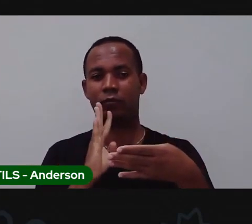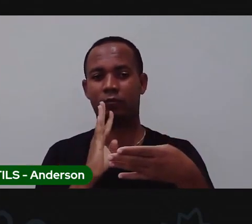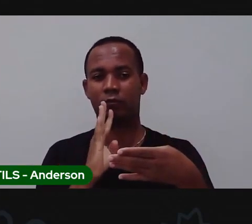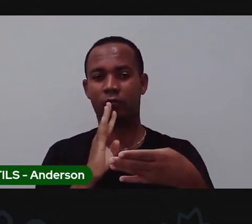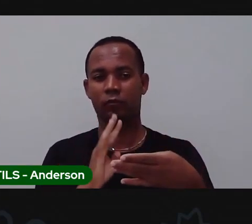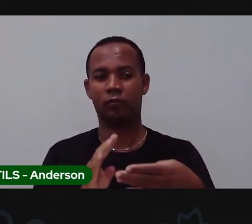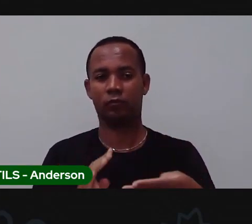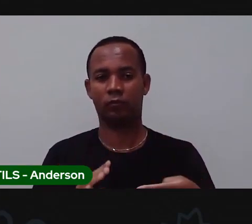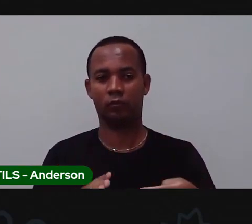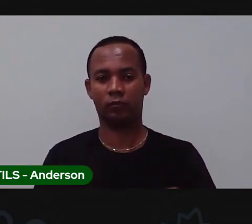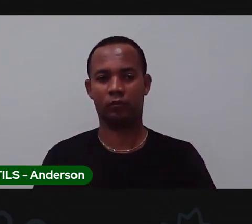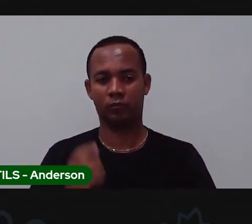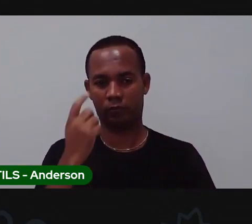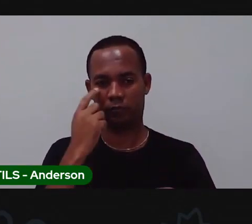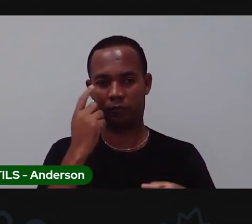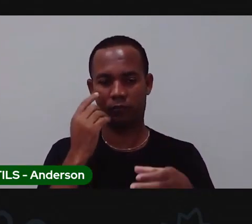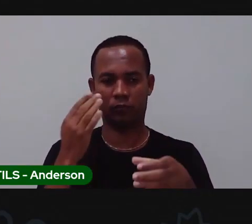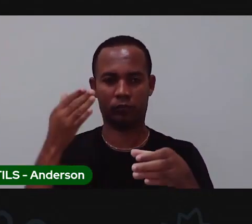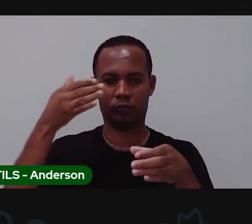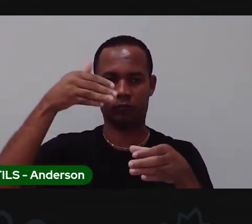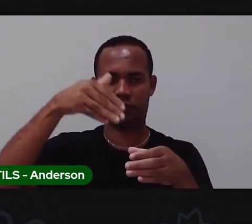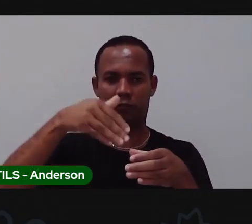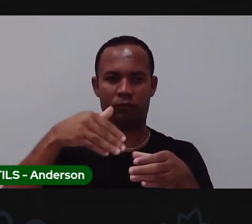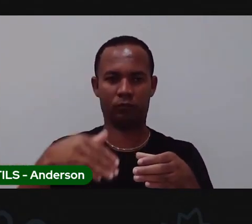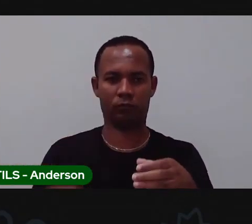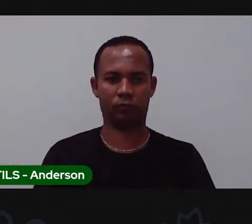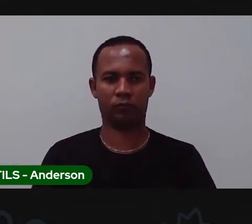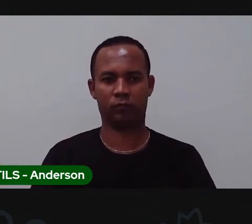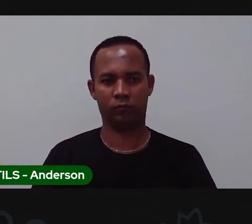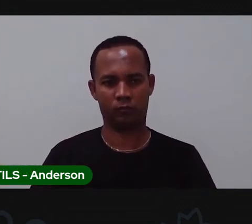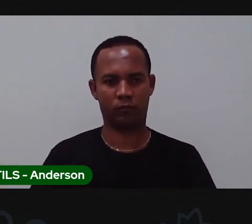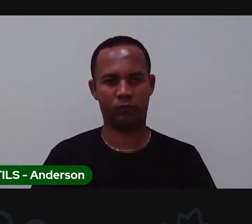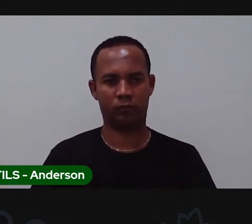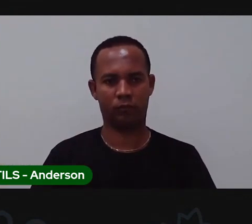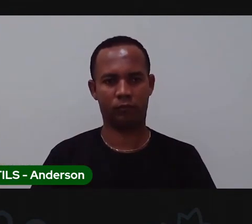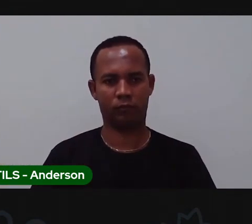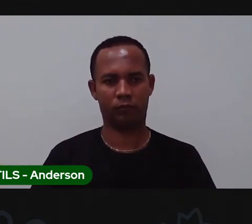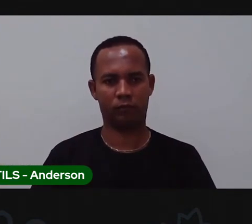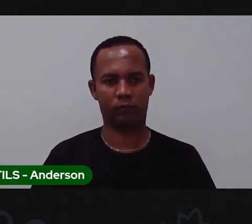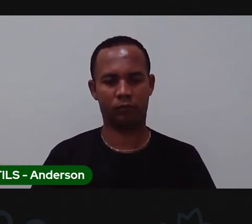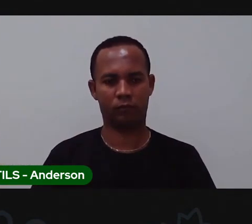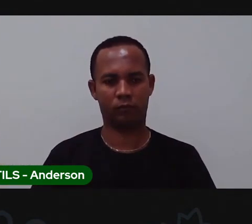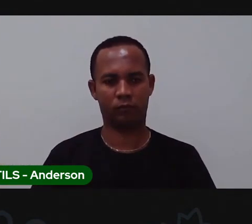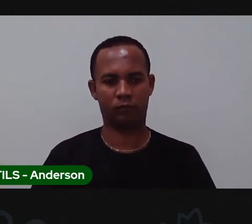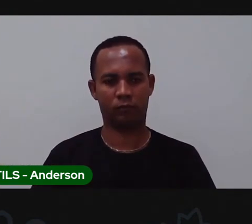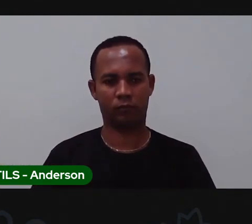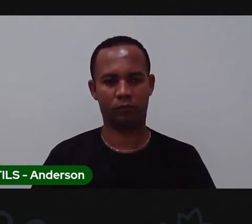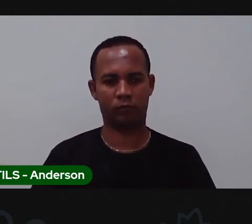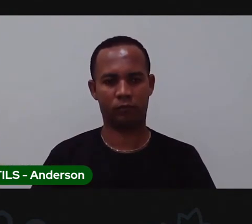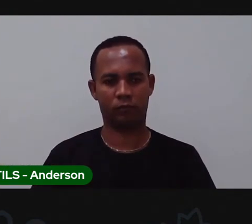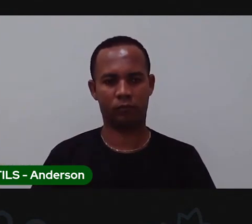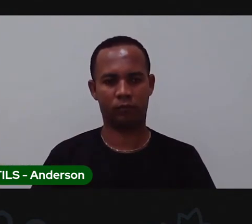vai despejar não tem nada aqui dentro ela não usou nada é como água pura mesmo